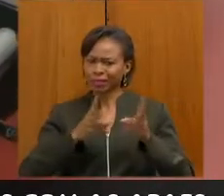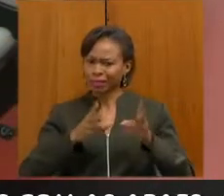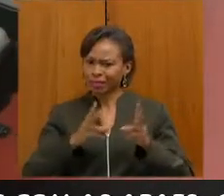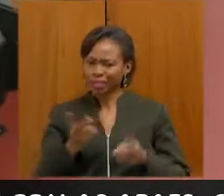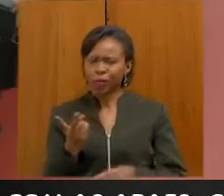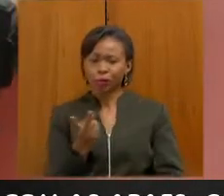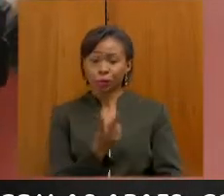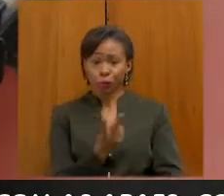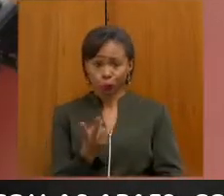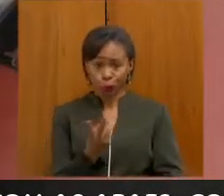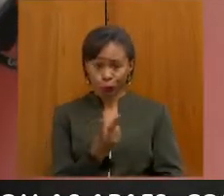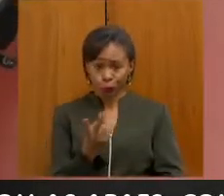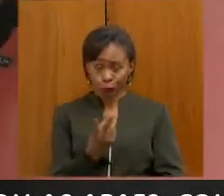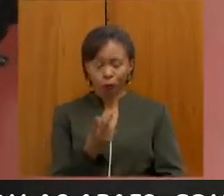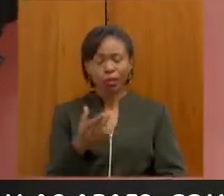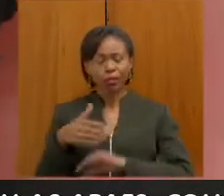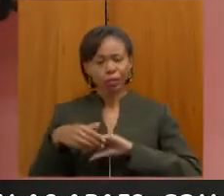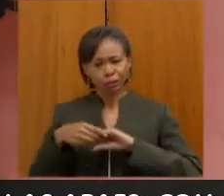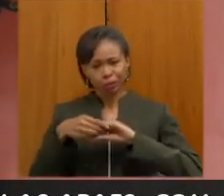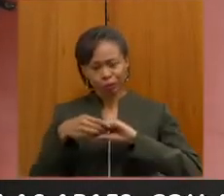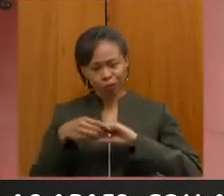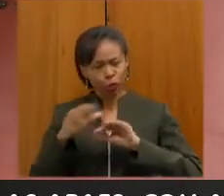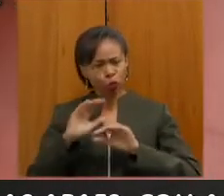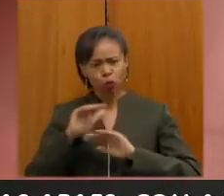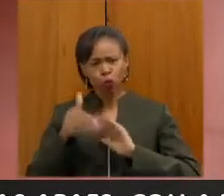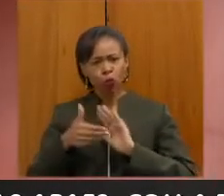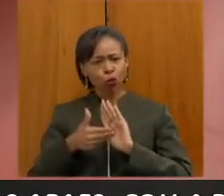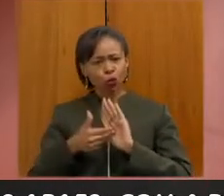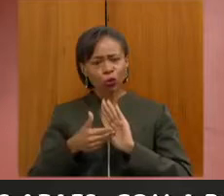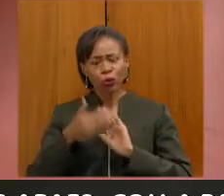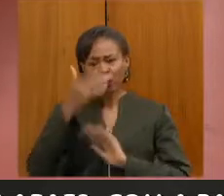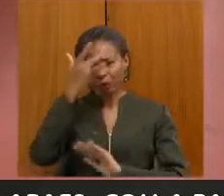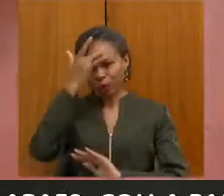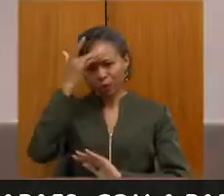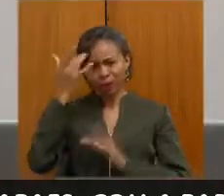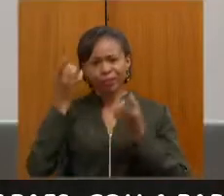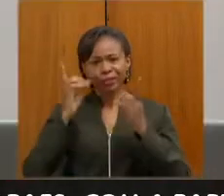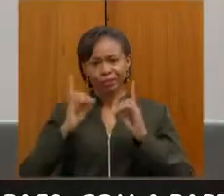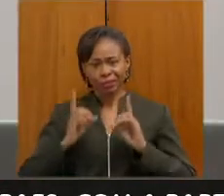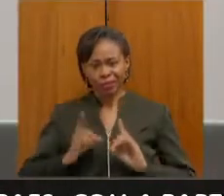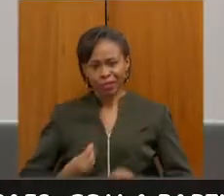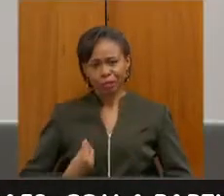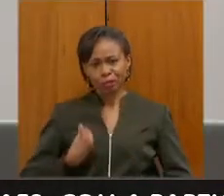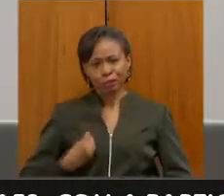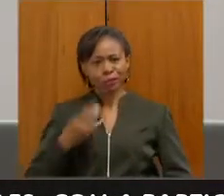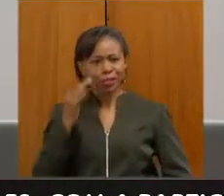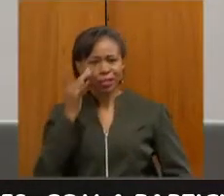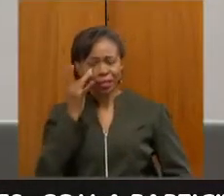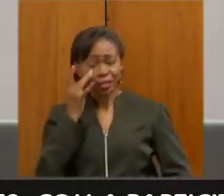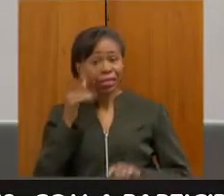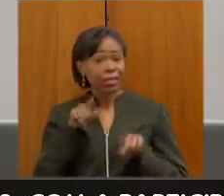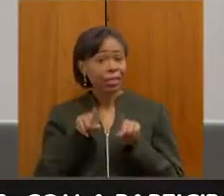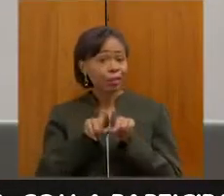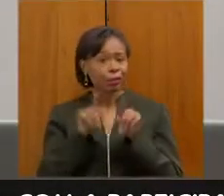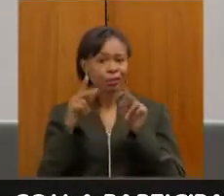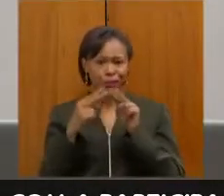os PCDs que estão acompanhando a gente presencialmente aqui, também de forma virtual.